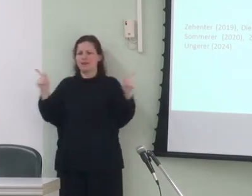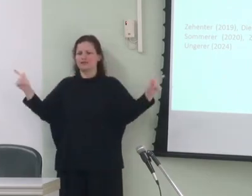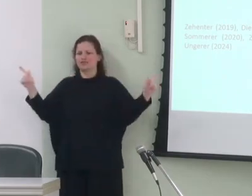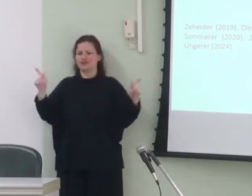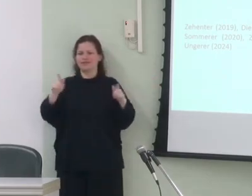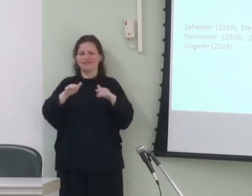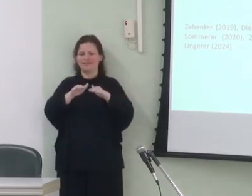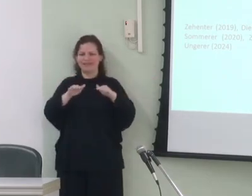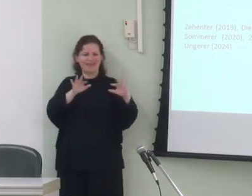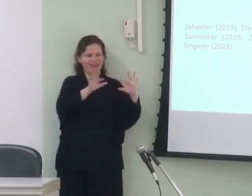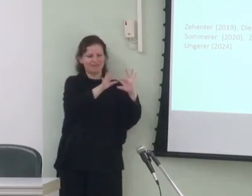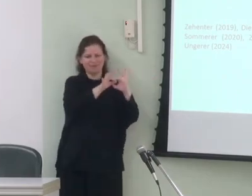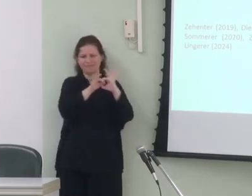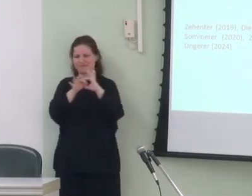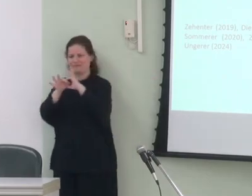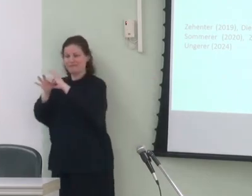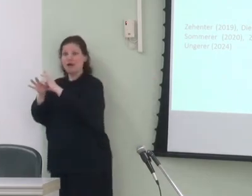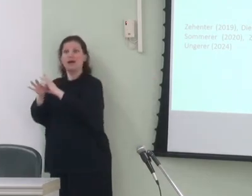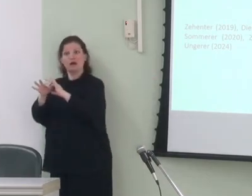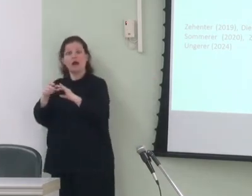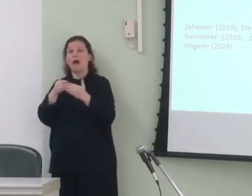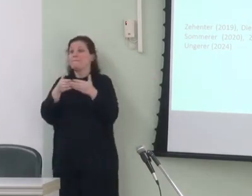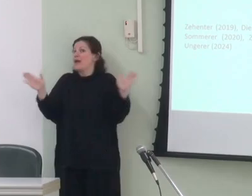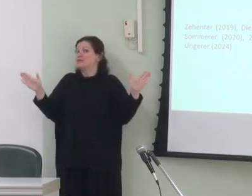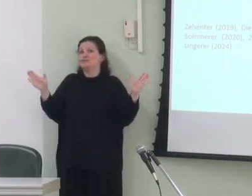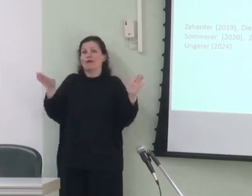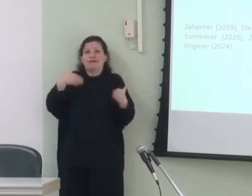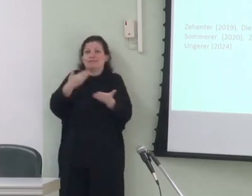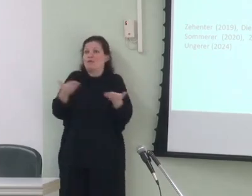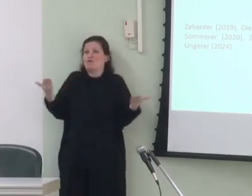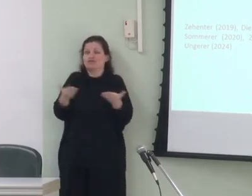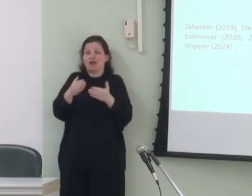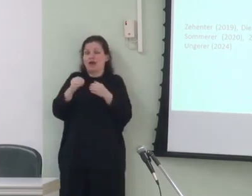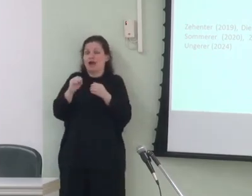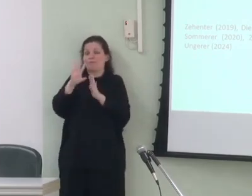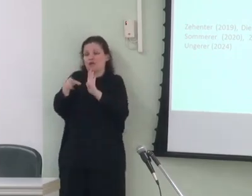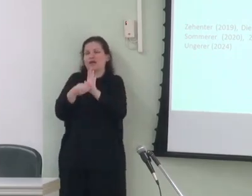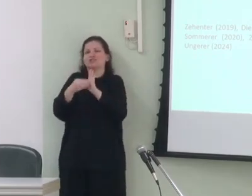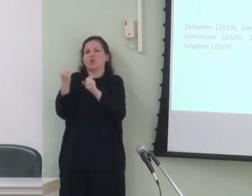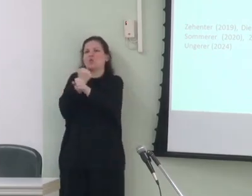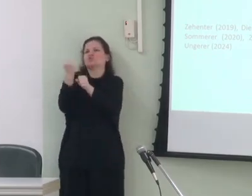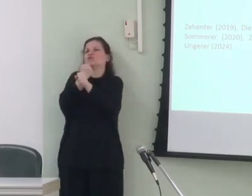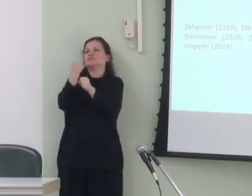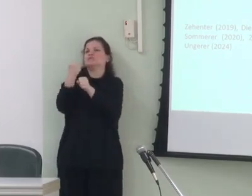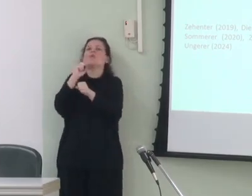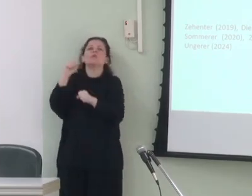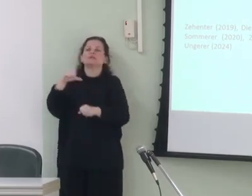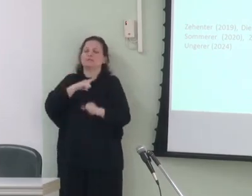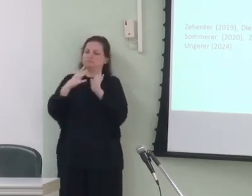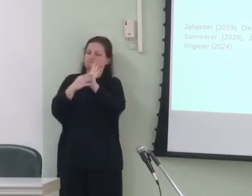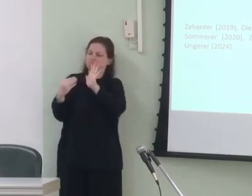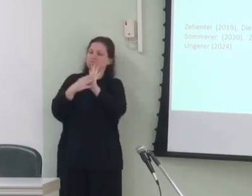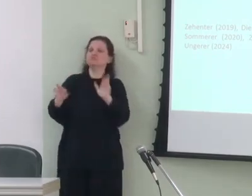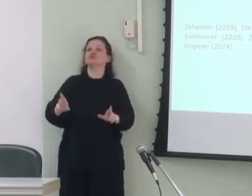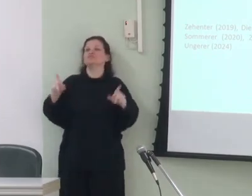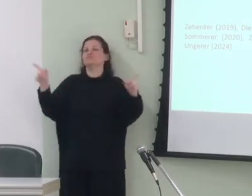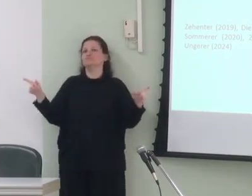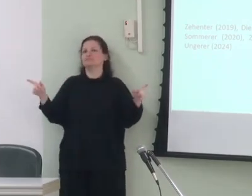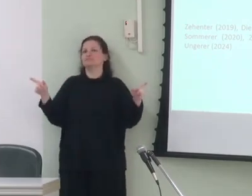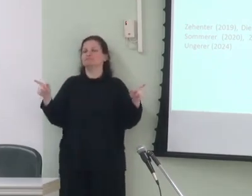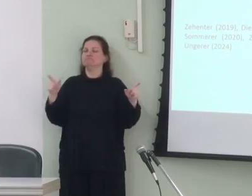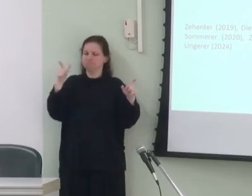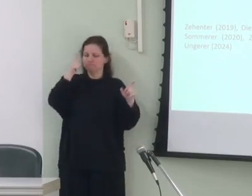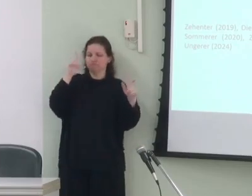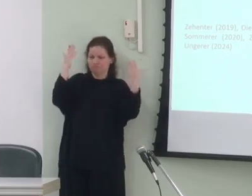horizontais ponto que claramente permanece aberto na abordagem constitucionista o que se tem portanto são modelos distintos que chegam a